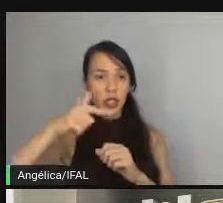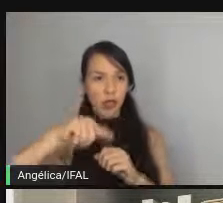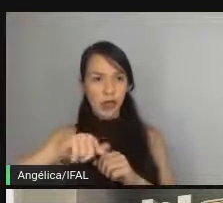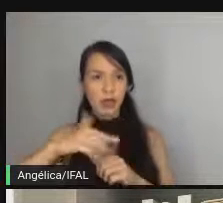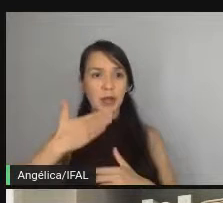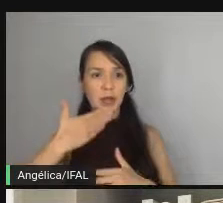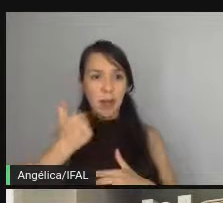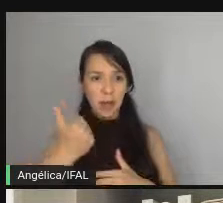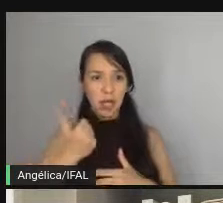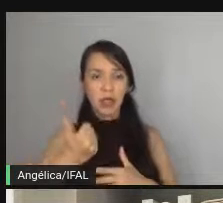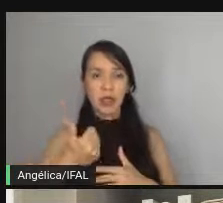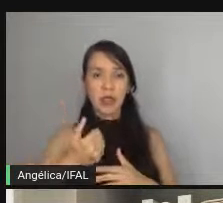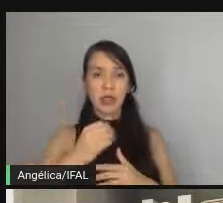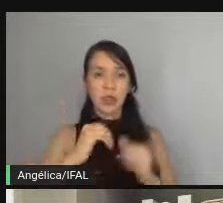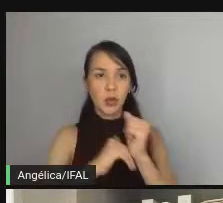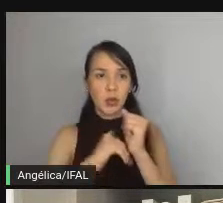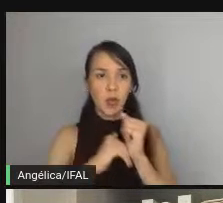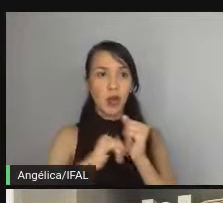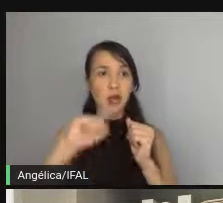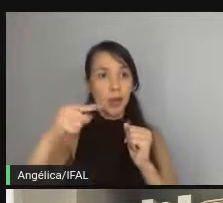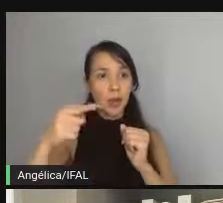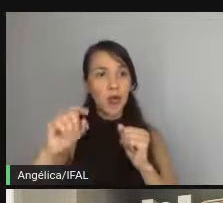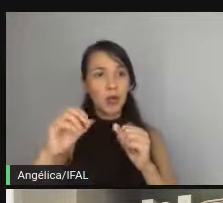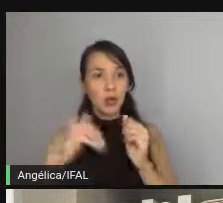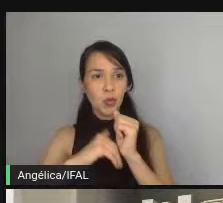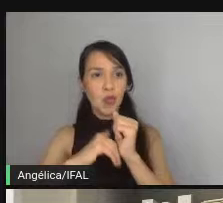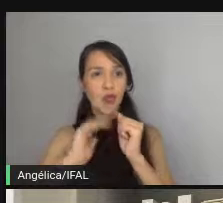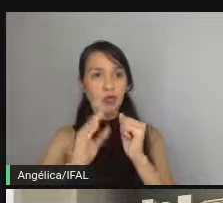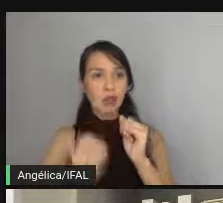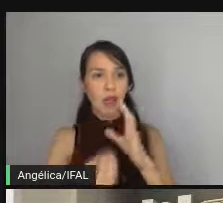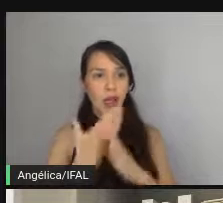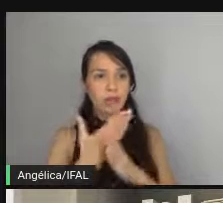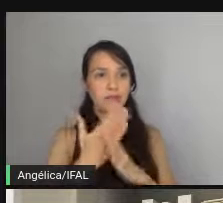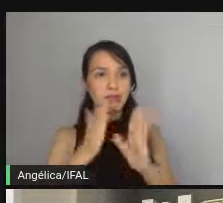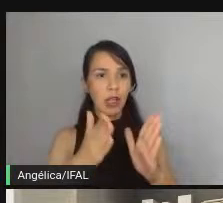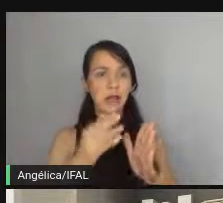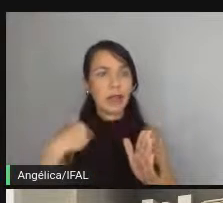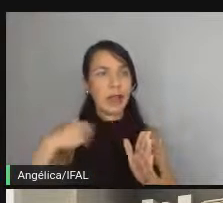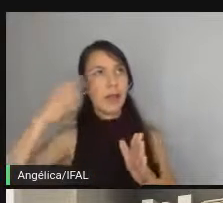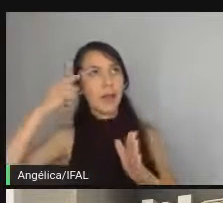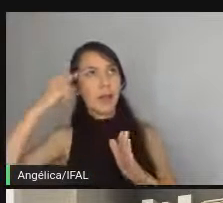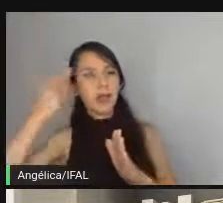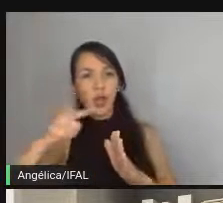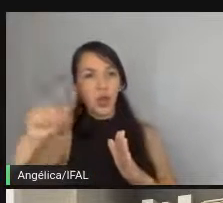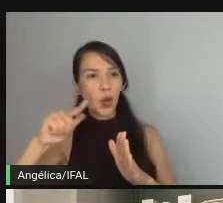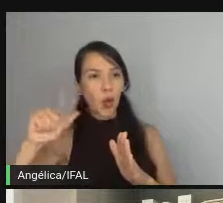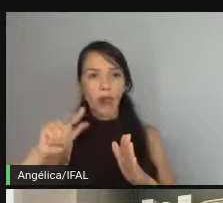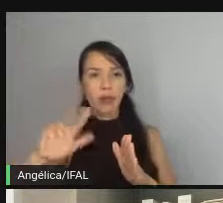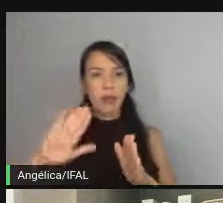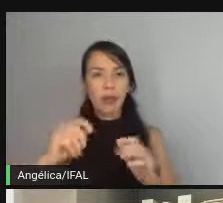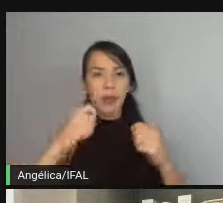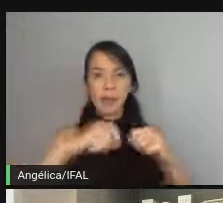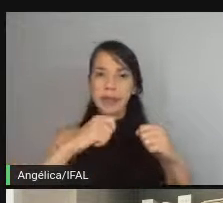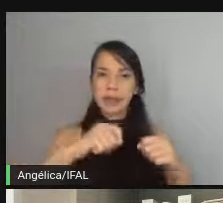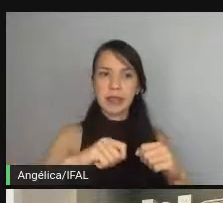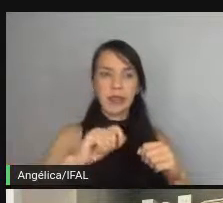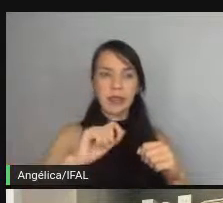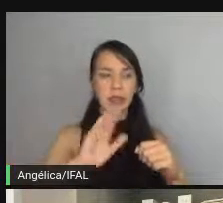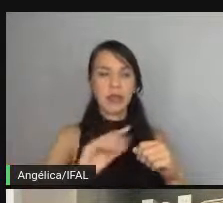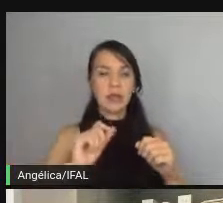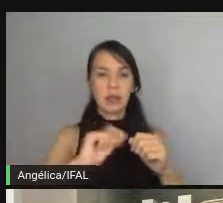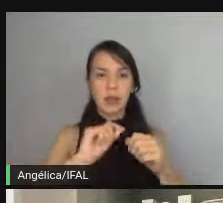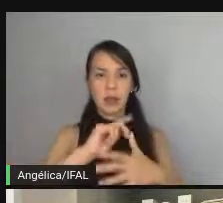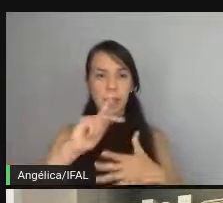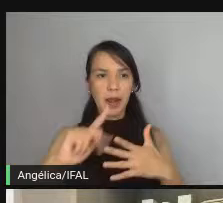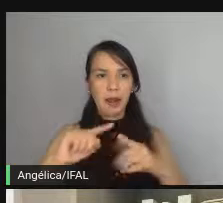melhorando o seu código de teste depois do teste pronto você não tá tentando quebrar a cabeça do que é necessário os parâmetros